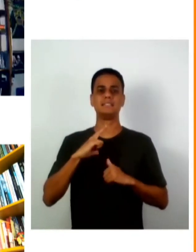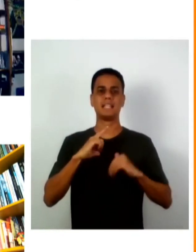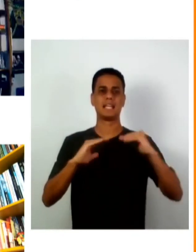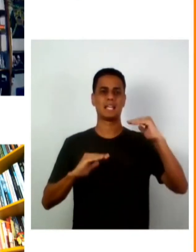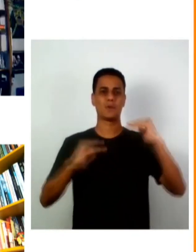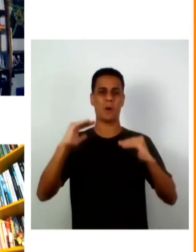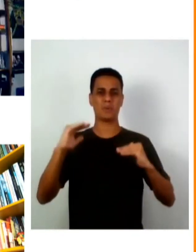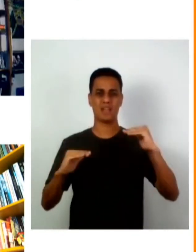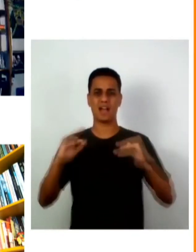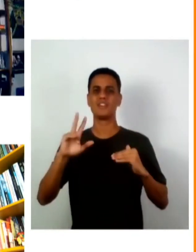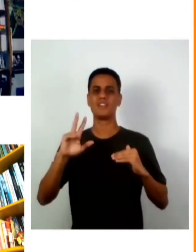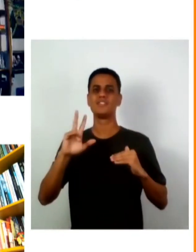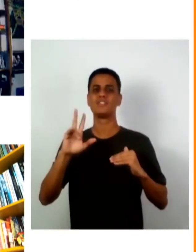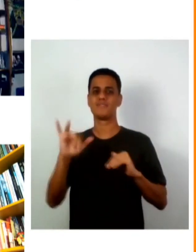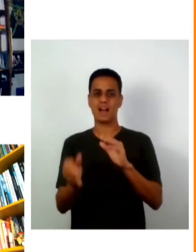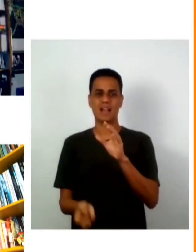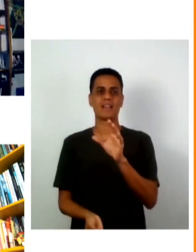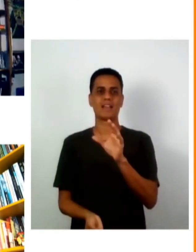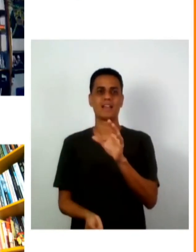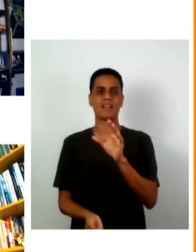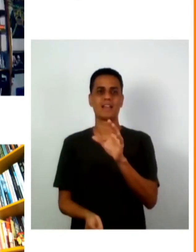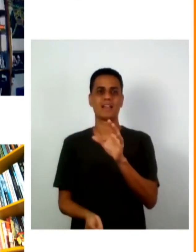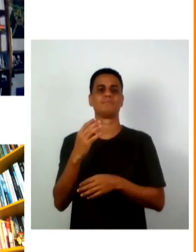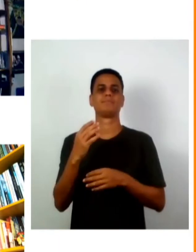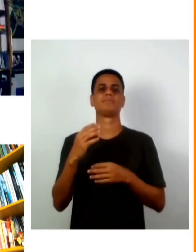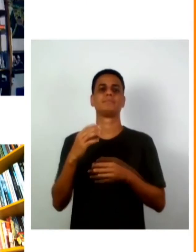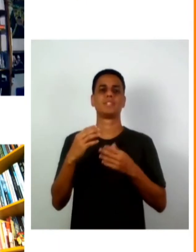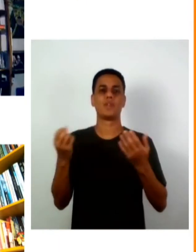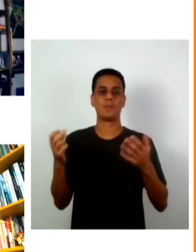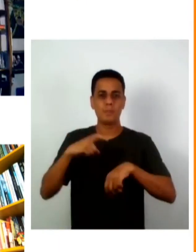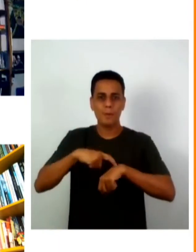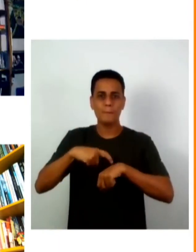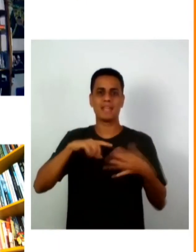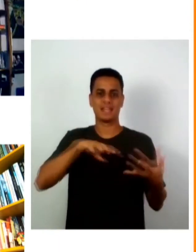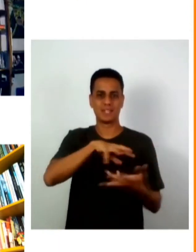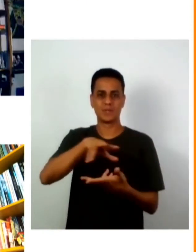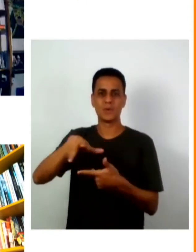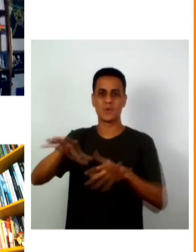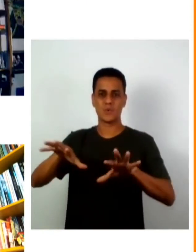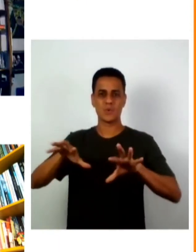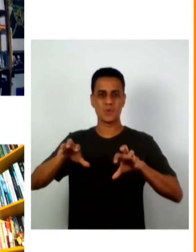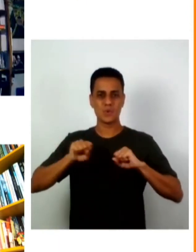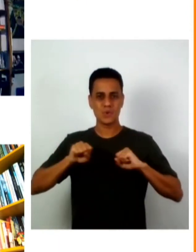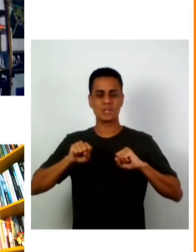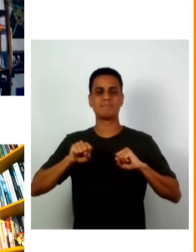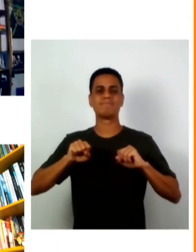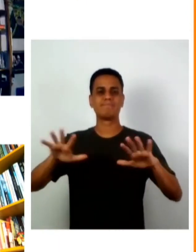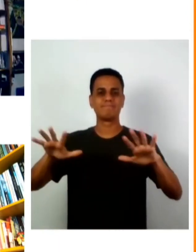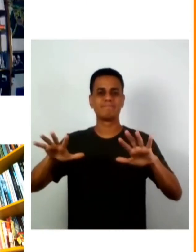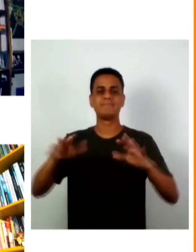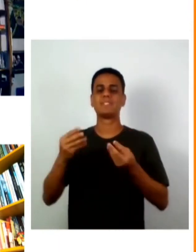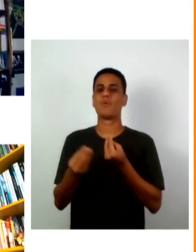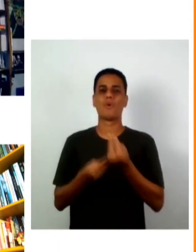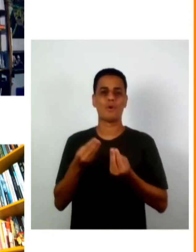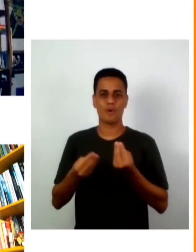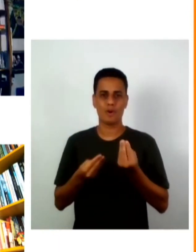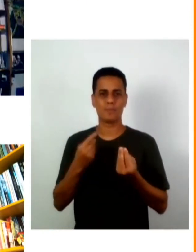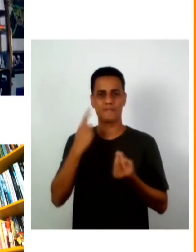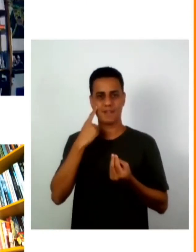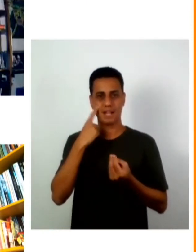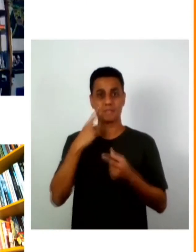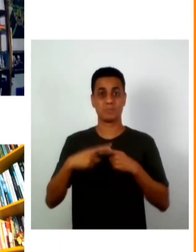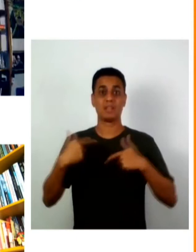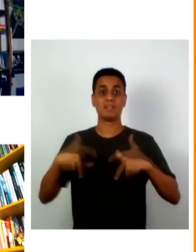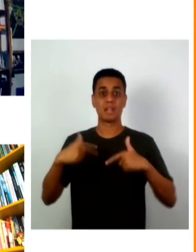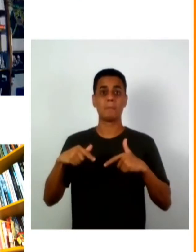desigualdades que vão surgir a partir da pandemia como é o futuro do trabalho de vocês